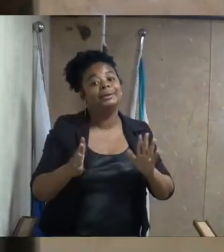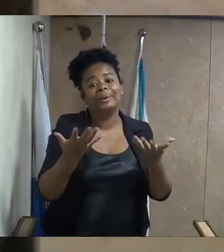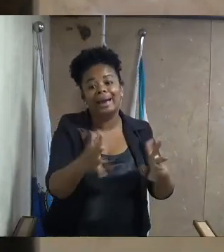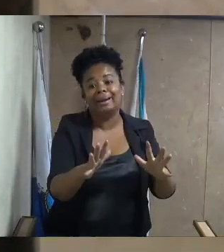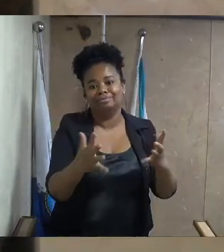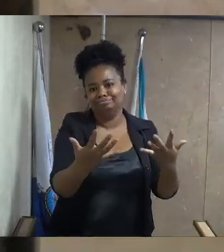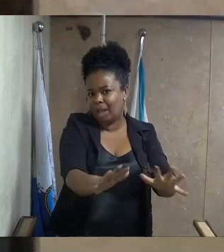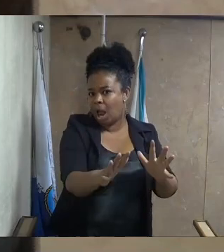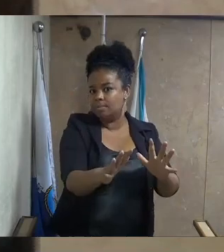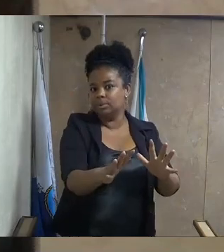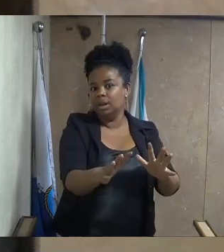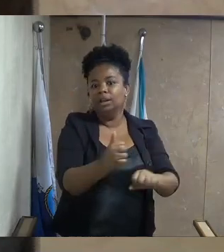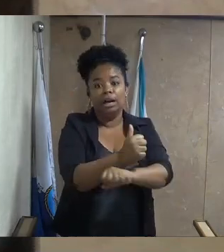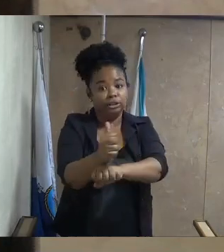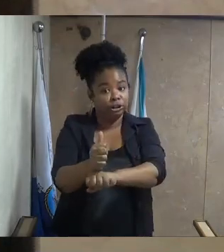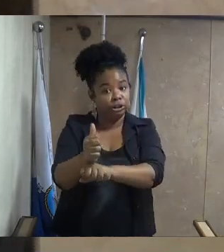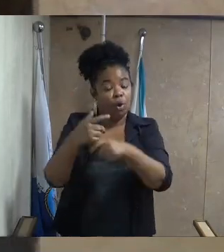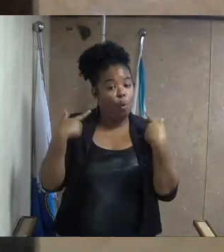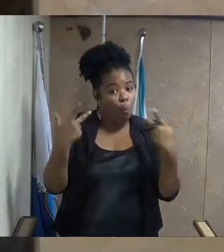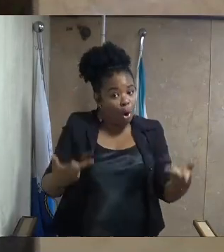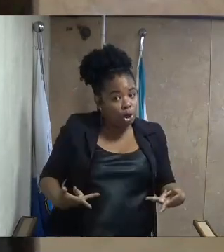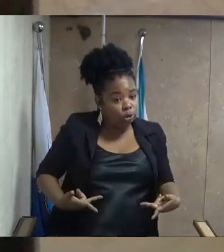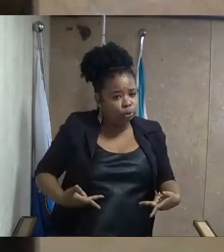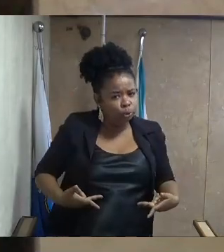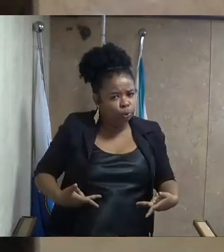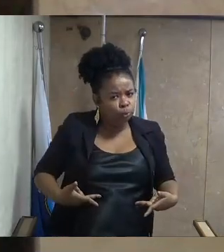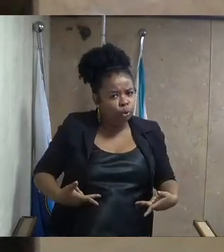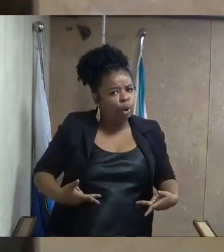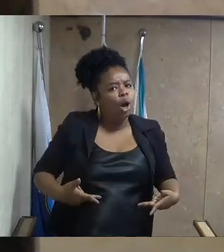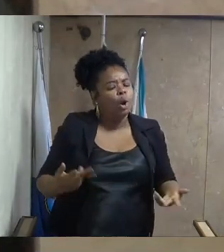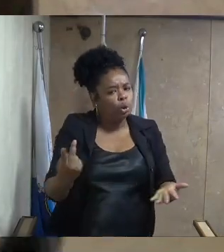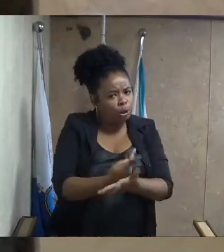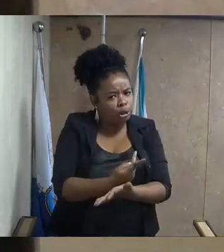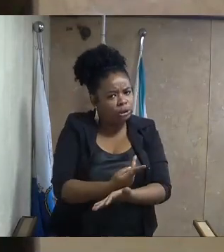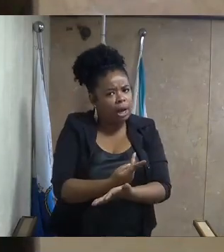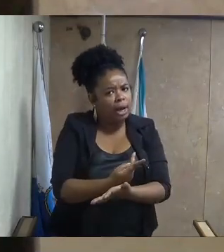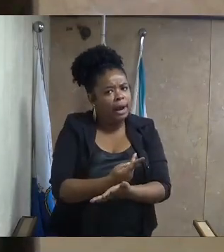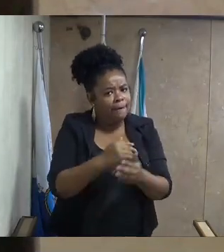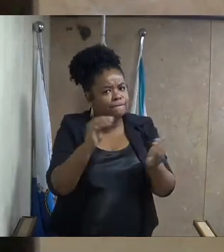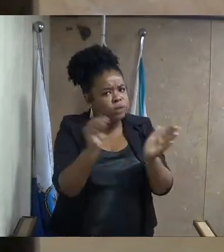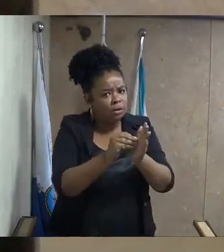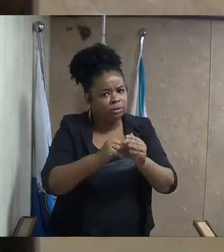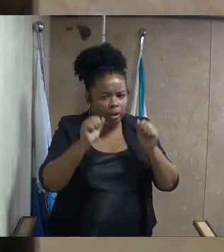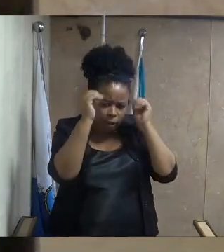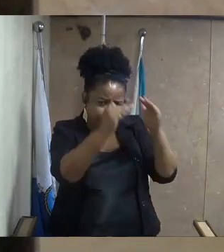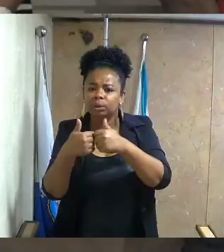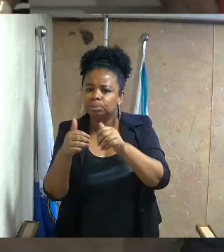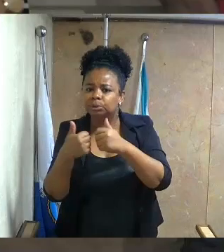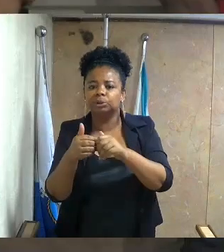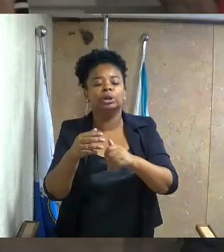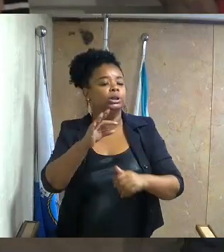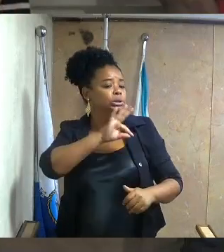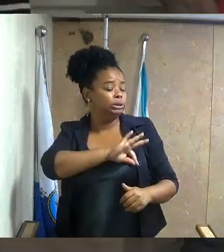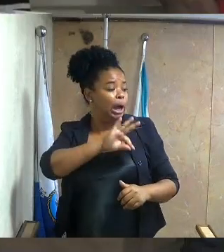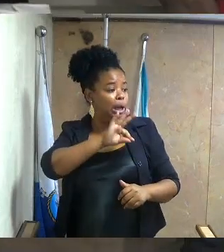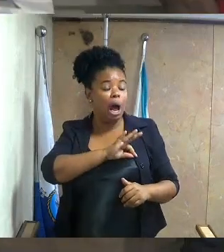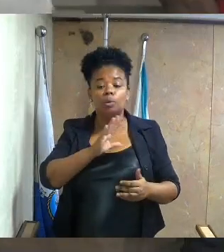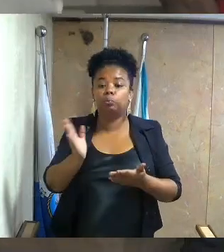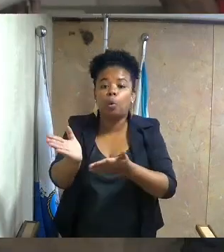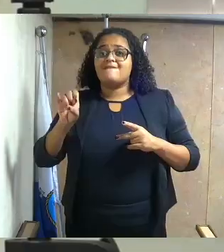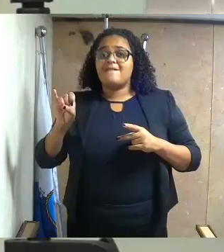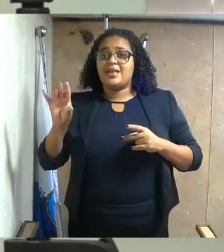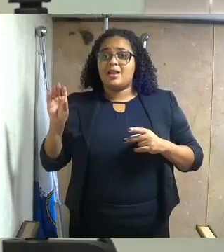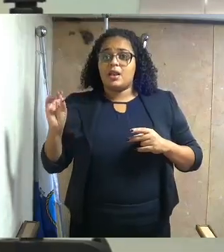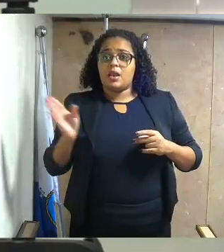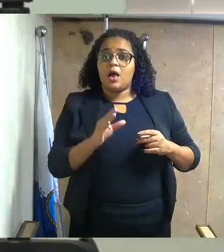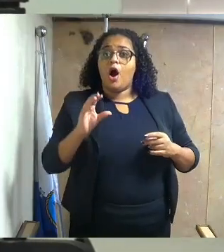que a dignidade da pessoa humana de cada um dos nossos castienses seja desrespeitada por quem quer que seja. Moradores dos bairros